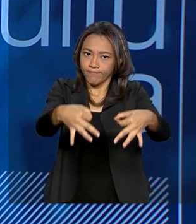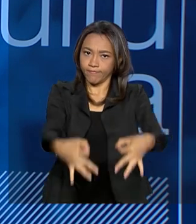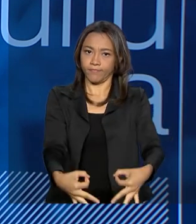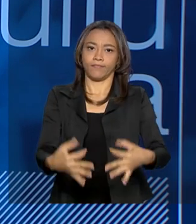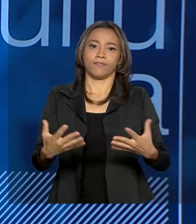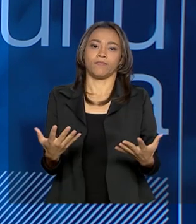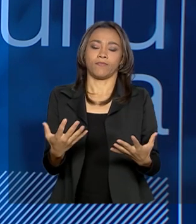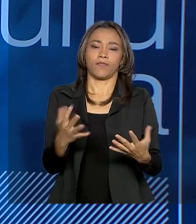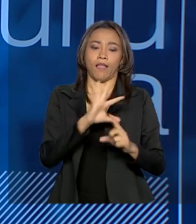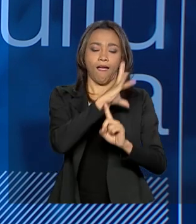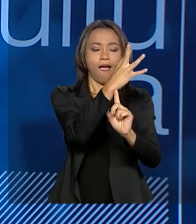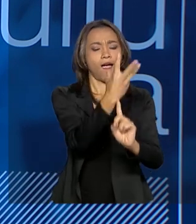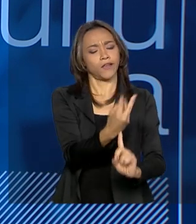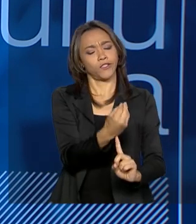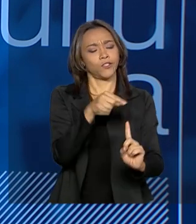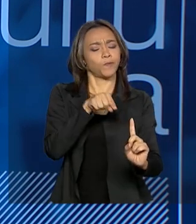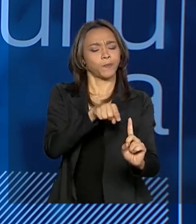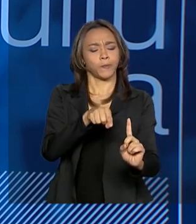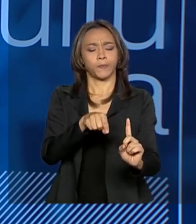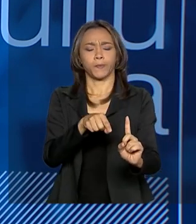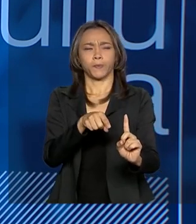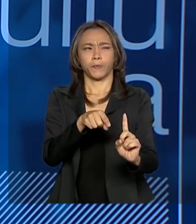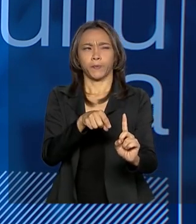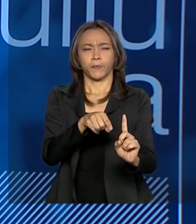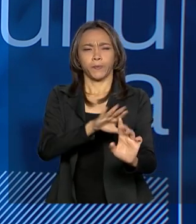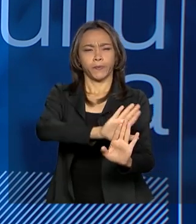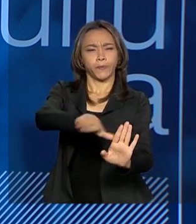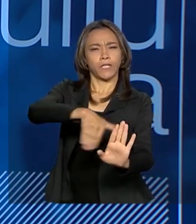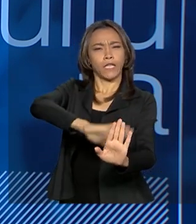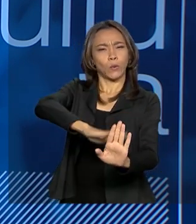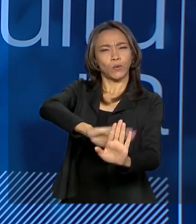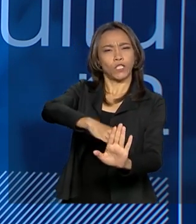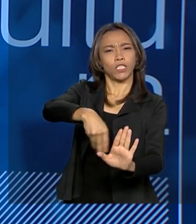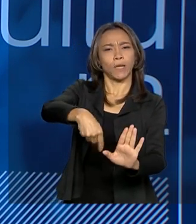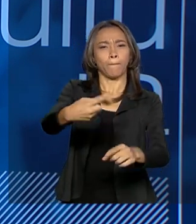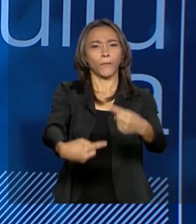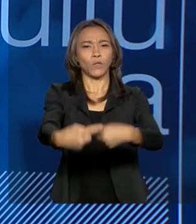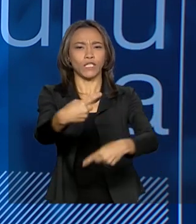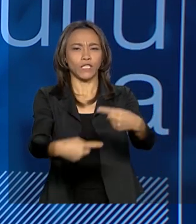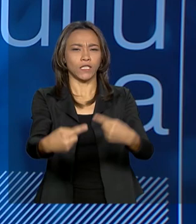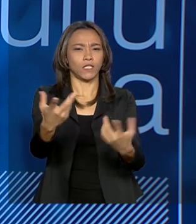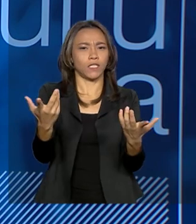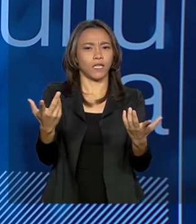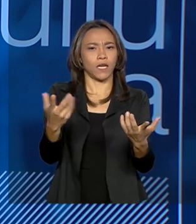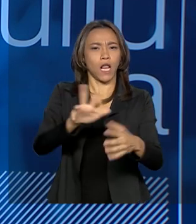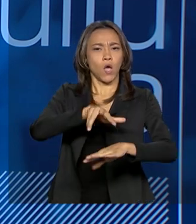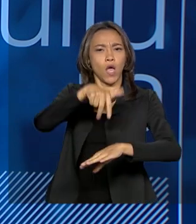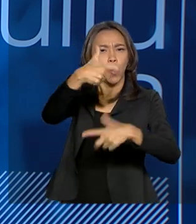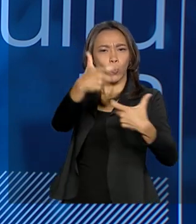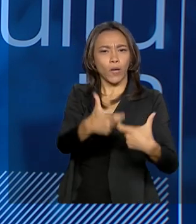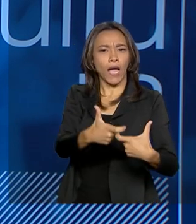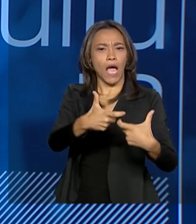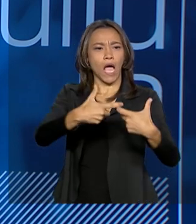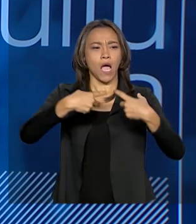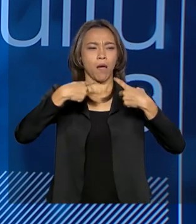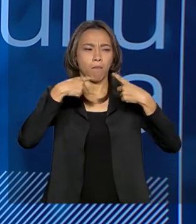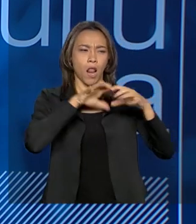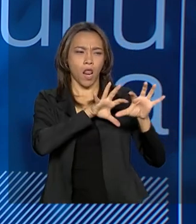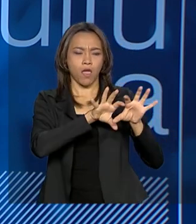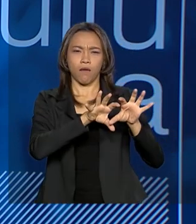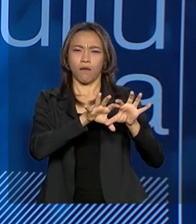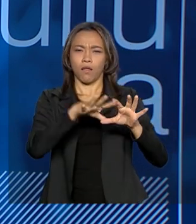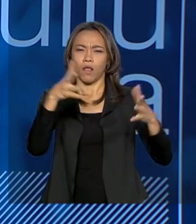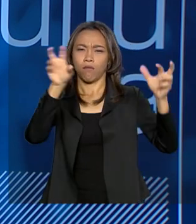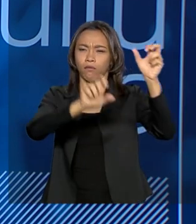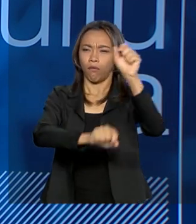A obra de arte não será mais um veículo de panfletarismo político, não será mais um palanque partidário, não será reduzida